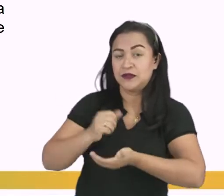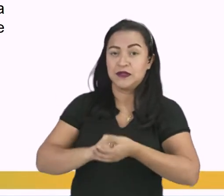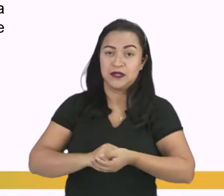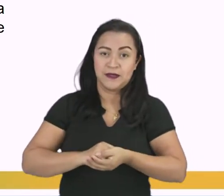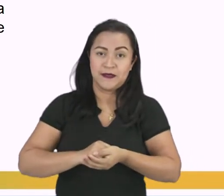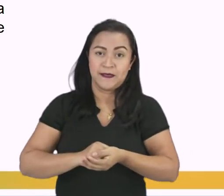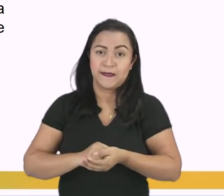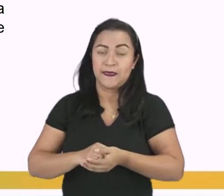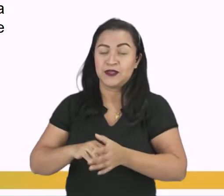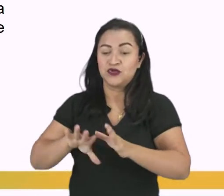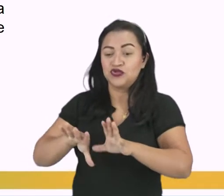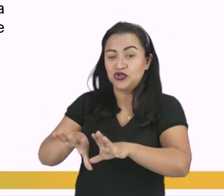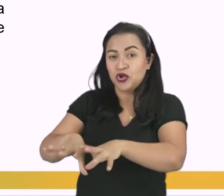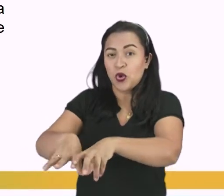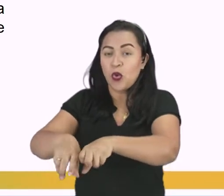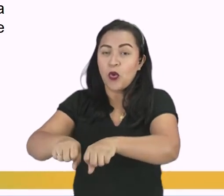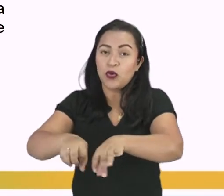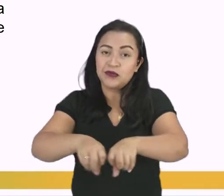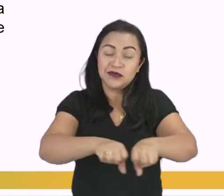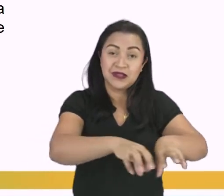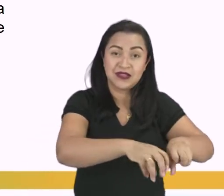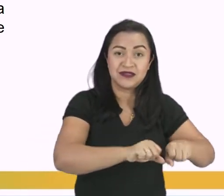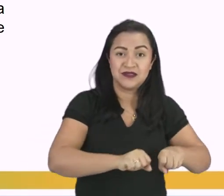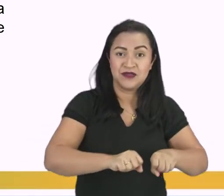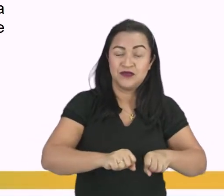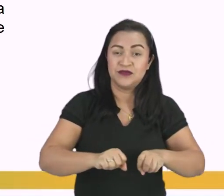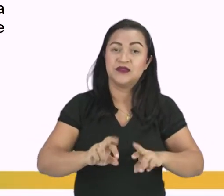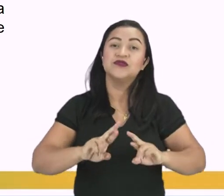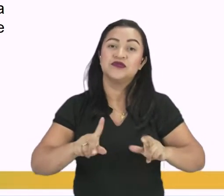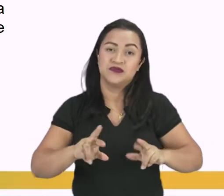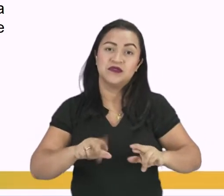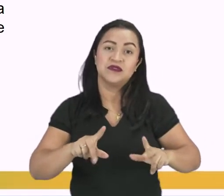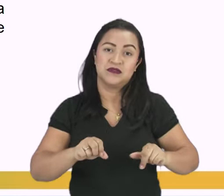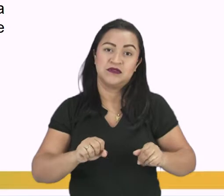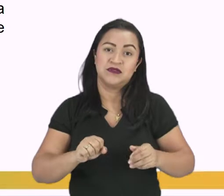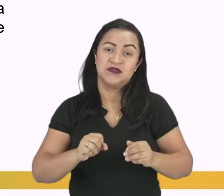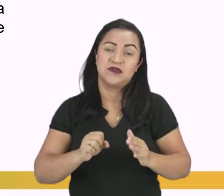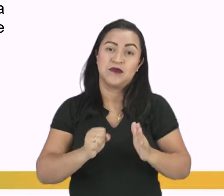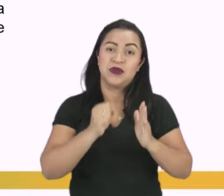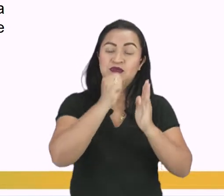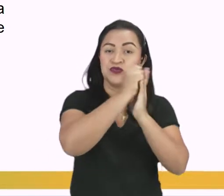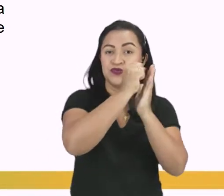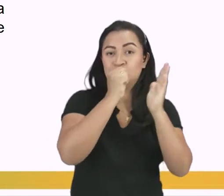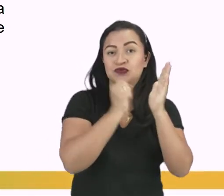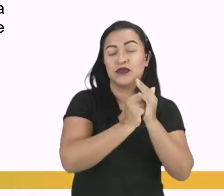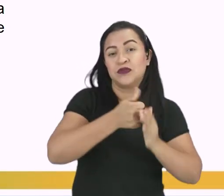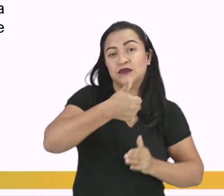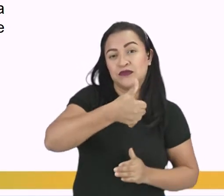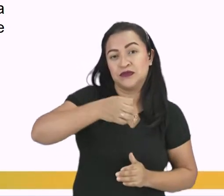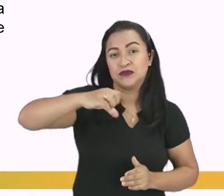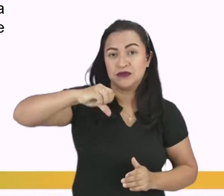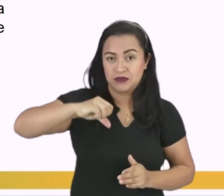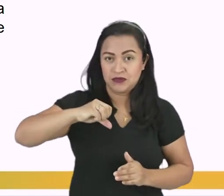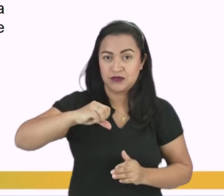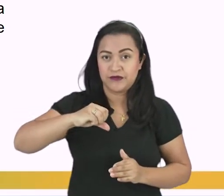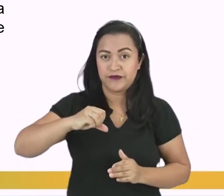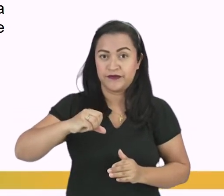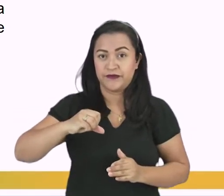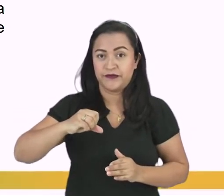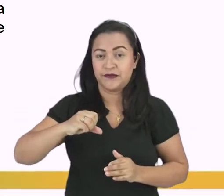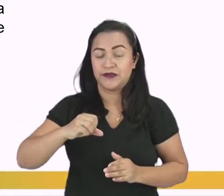colonização, que são diferentes. E foi a partir do século XIX que essas duas,